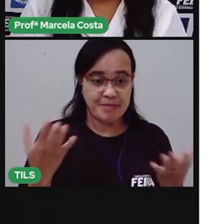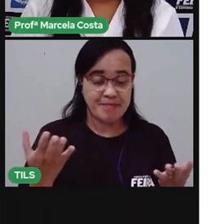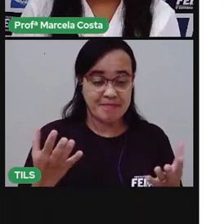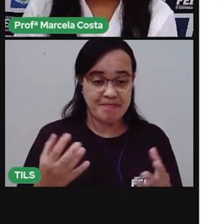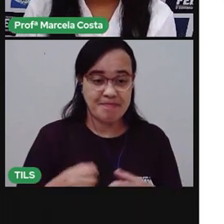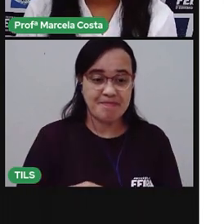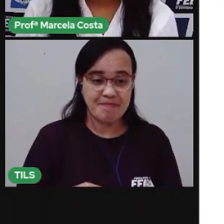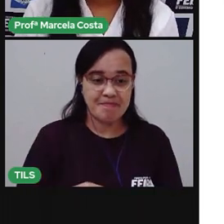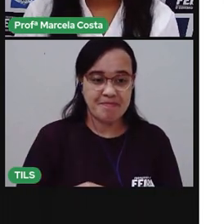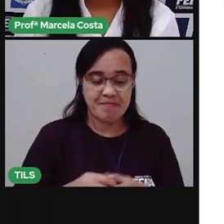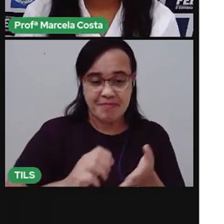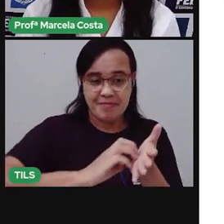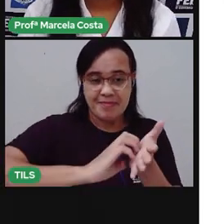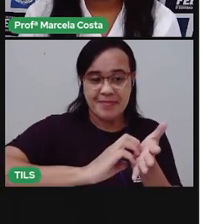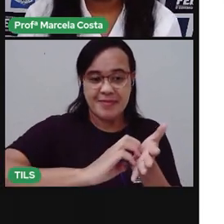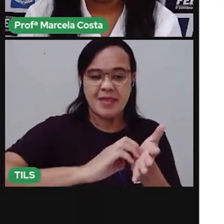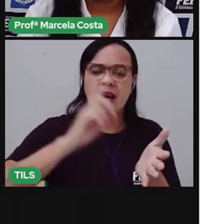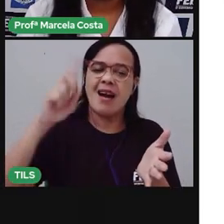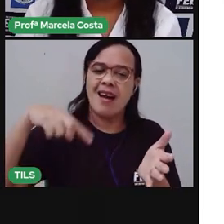Na lixa, né?